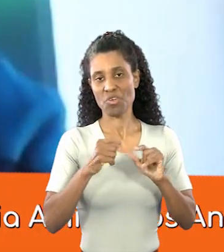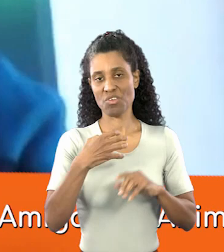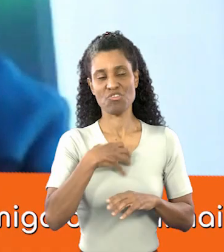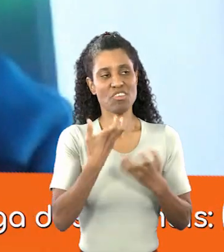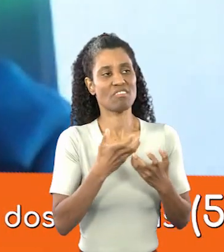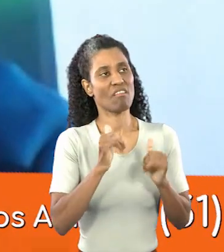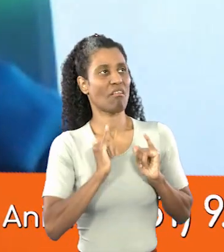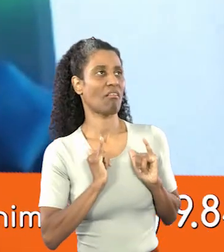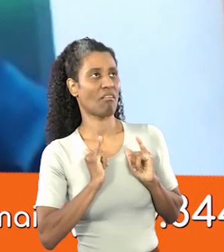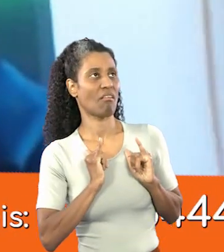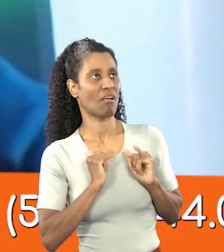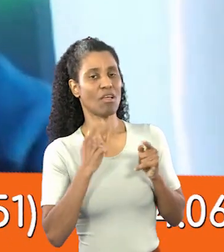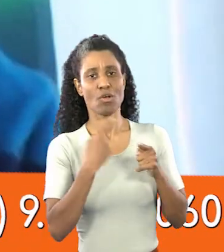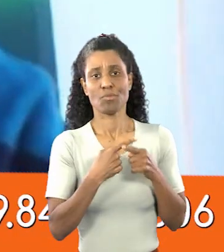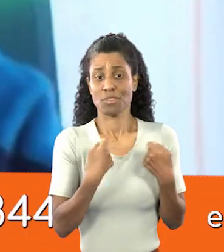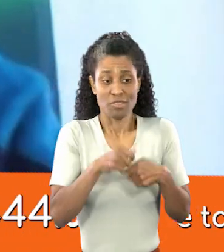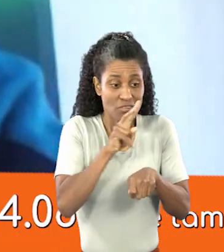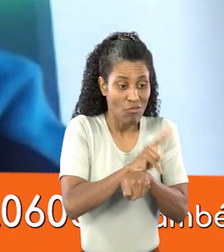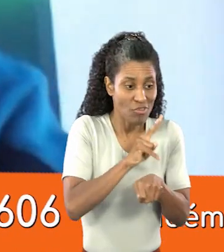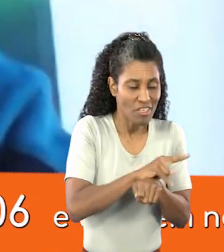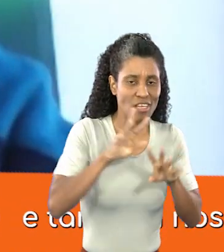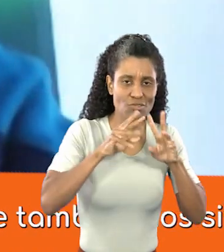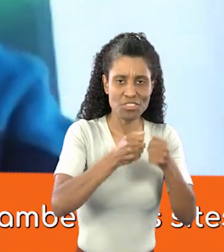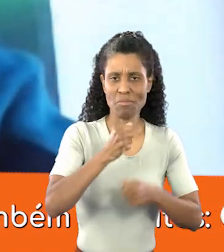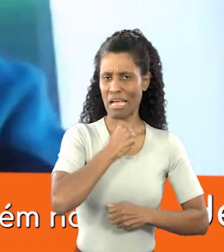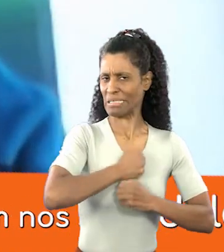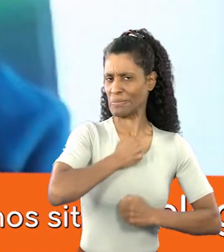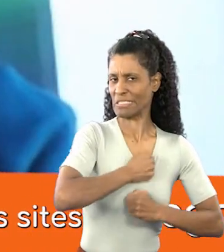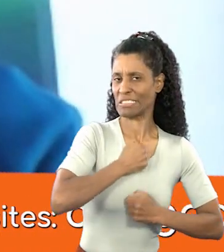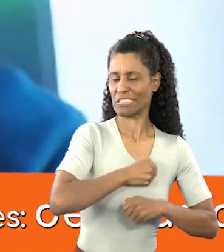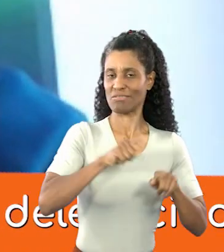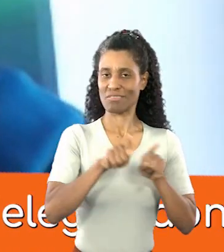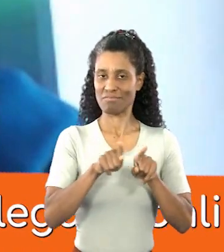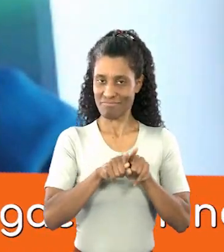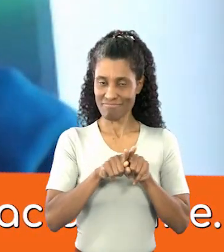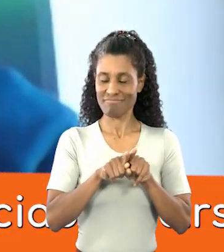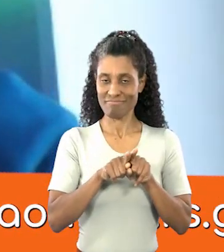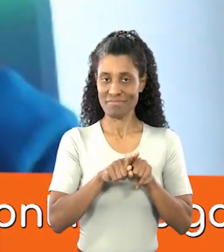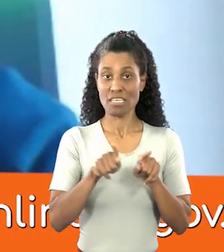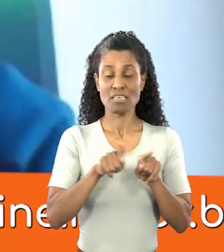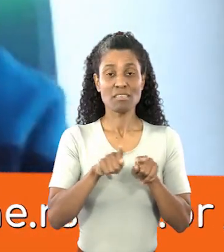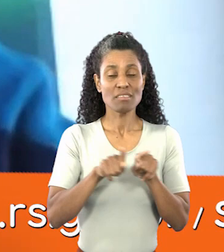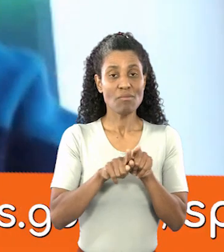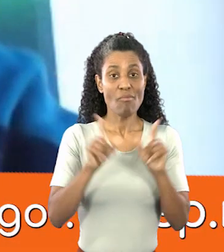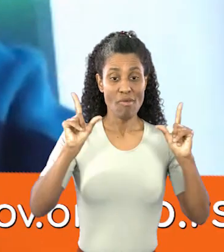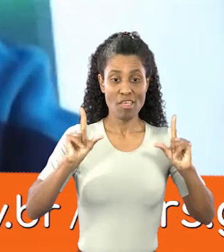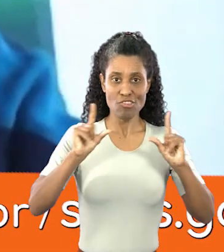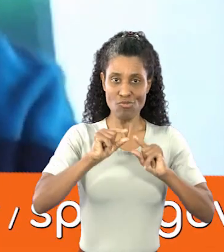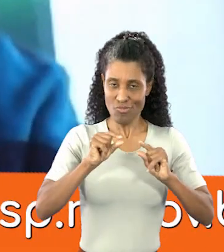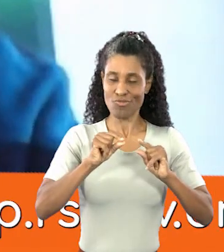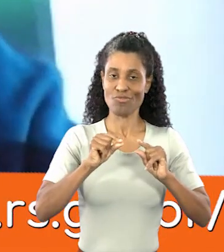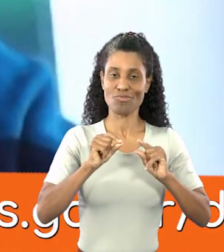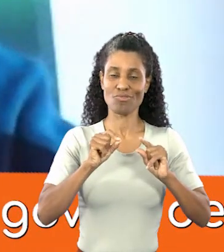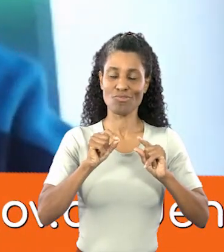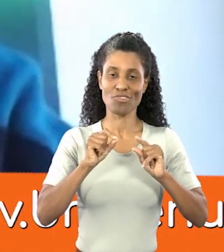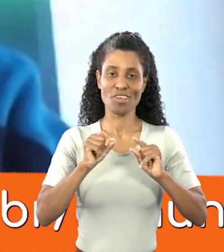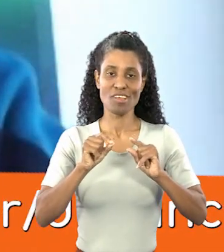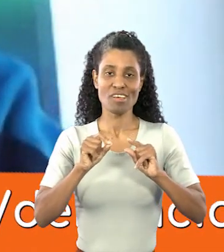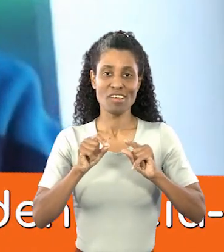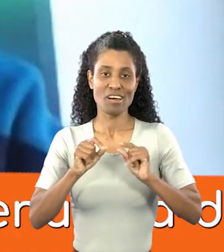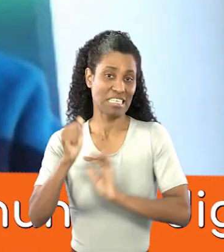envolvido com aquele bichinho, alimentação, banho, cuidados. Afastamento do estresse, porque